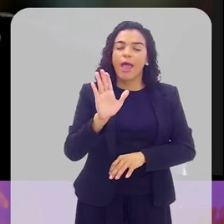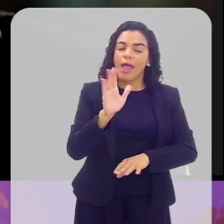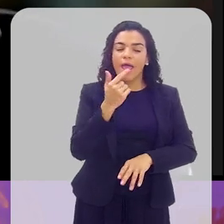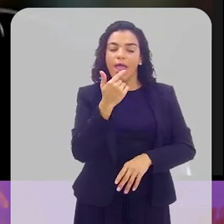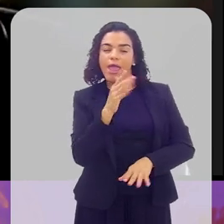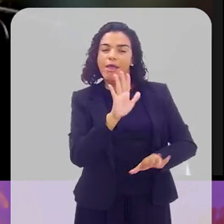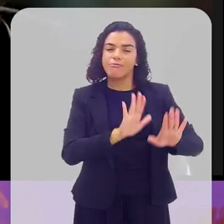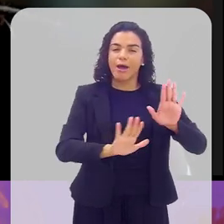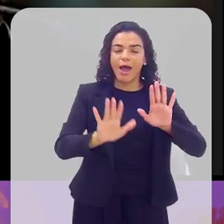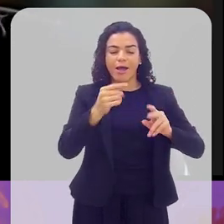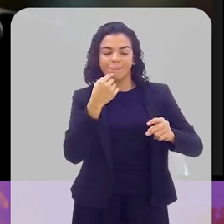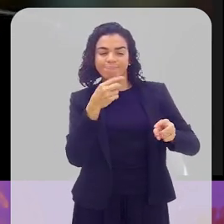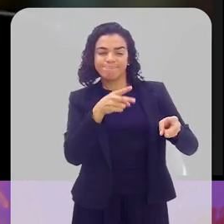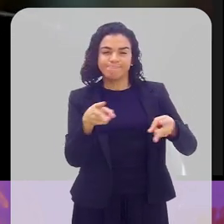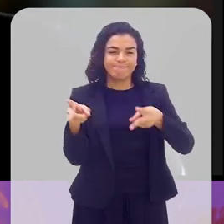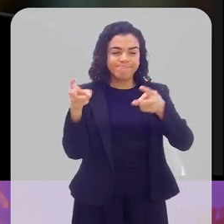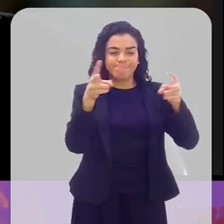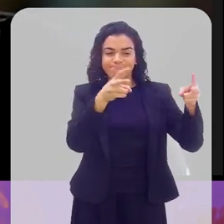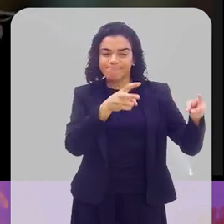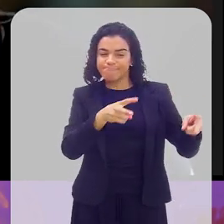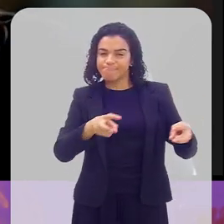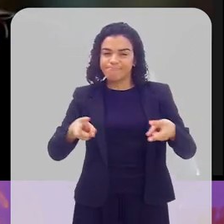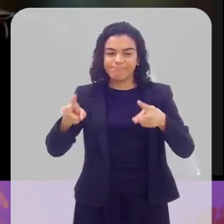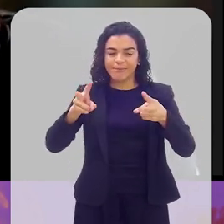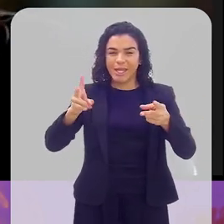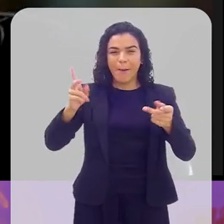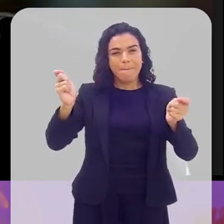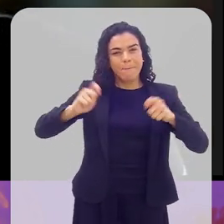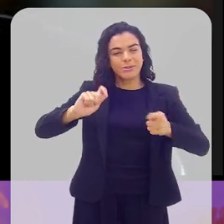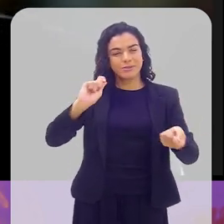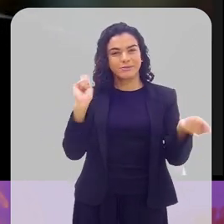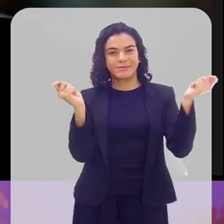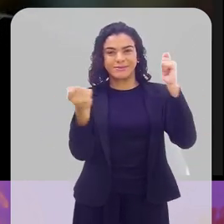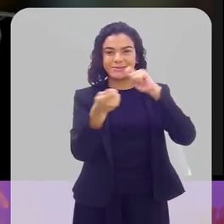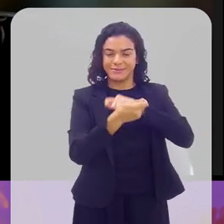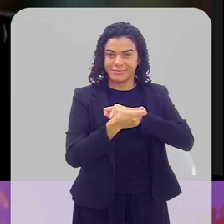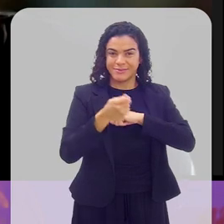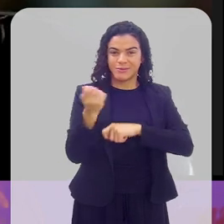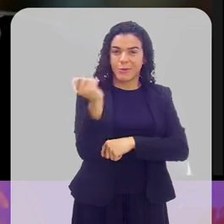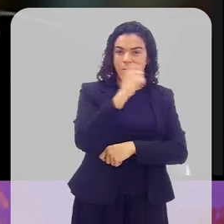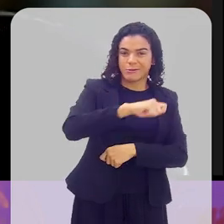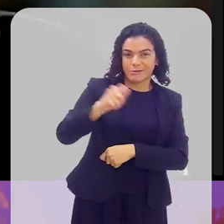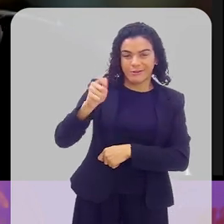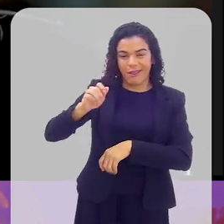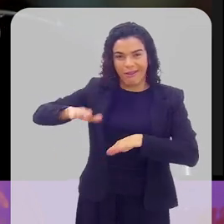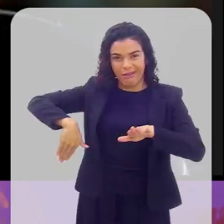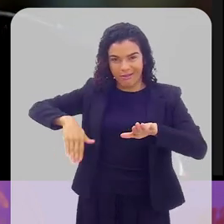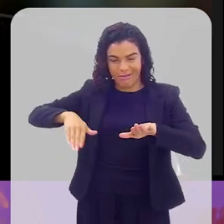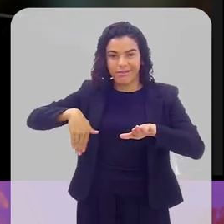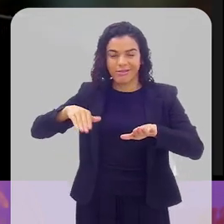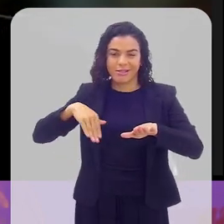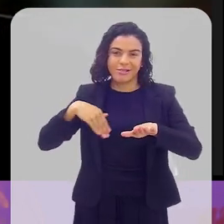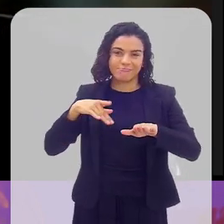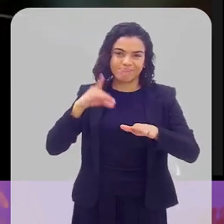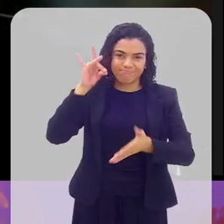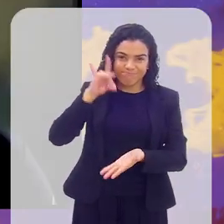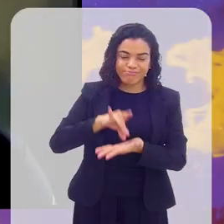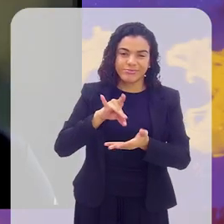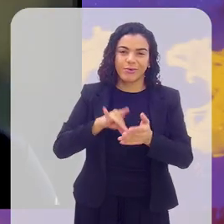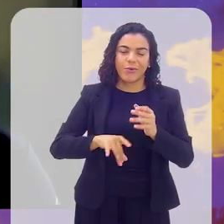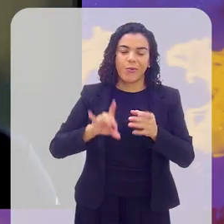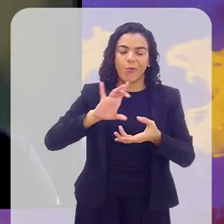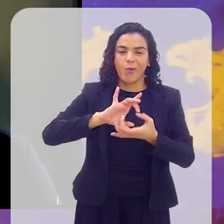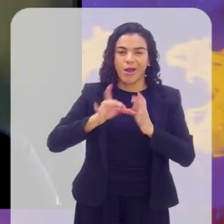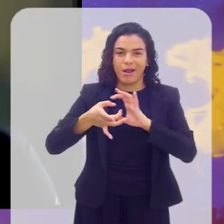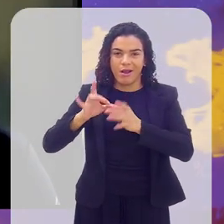já é uma prévia, digamos assim, da possibilidade do pit tênis vir a se tornar olímpico. Em 2023, estava